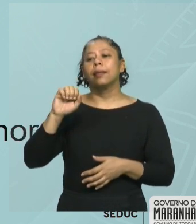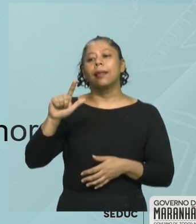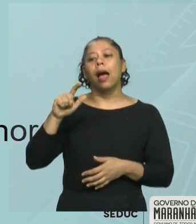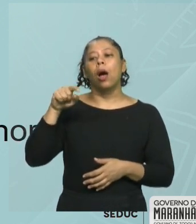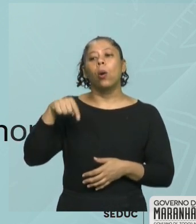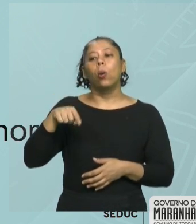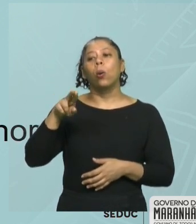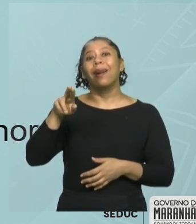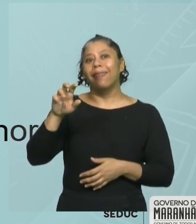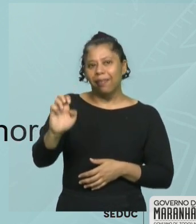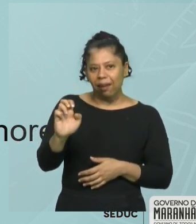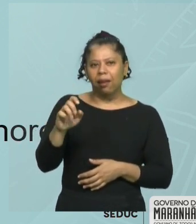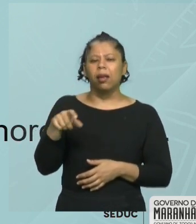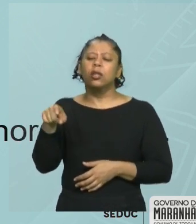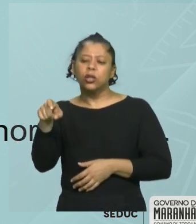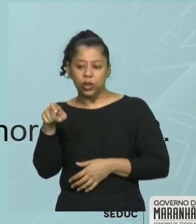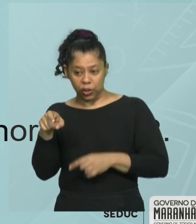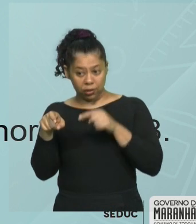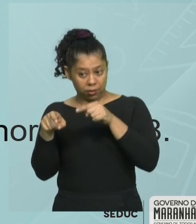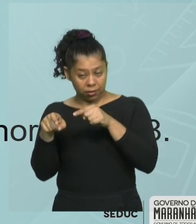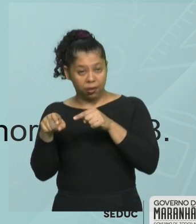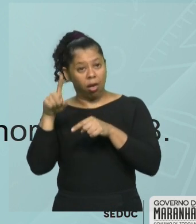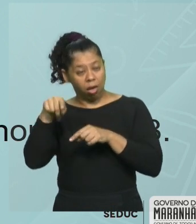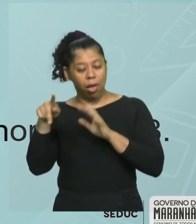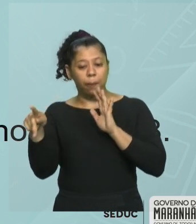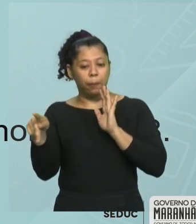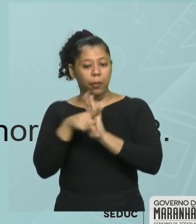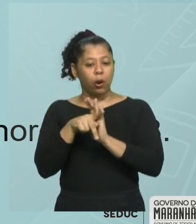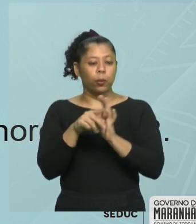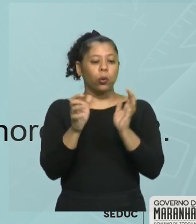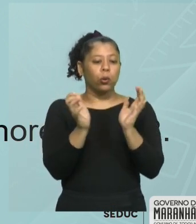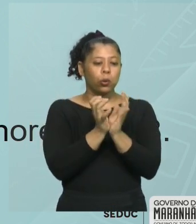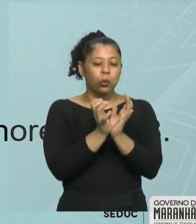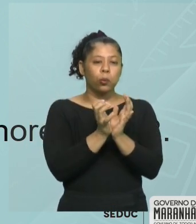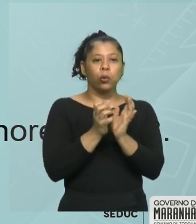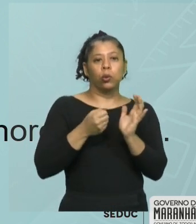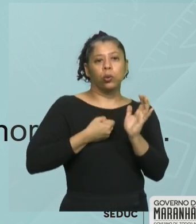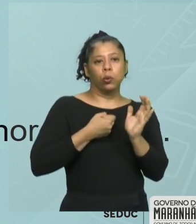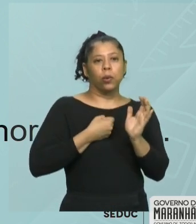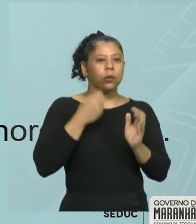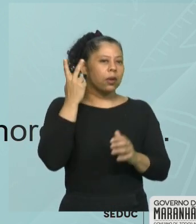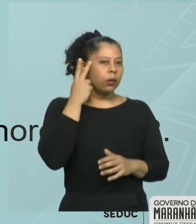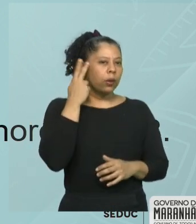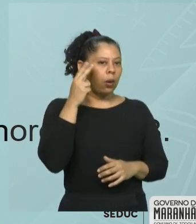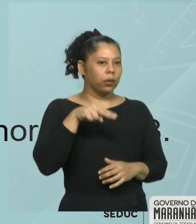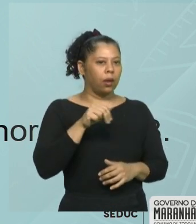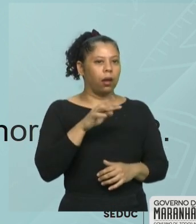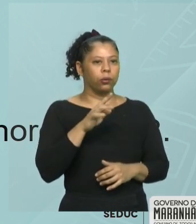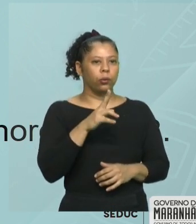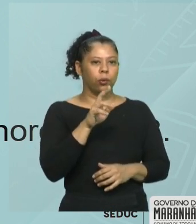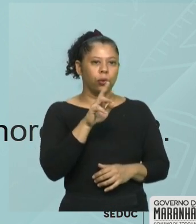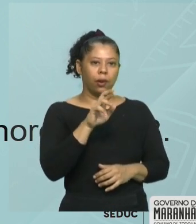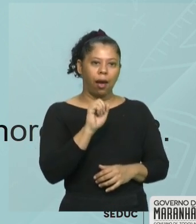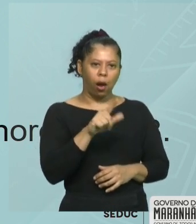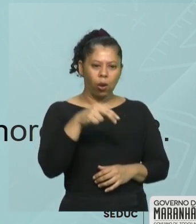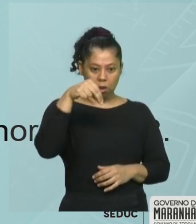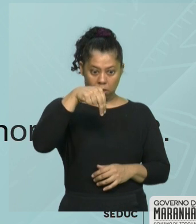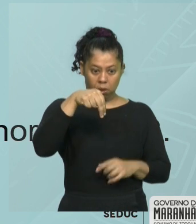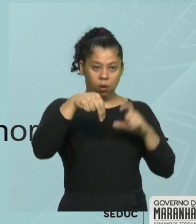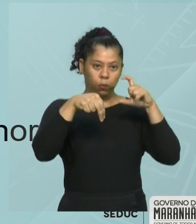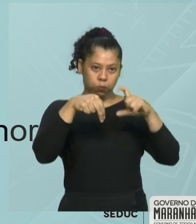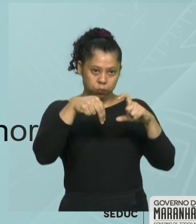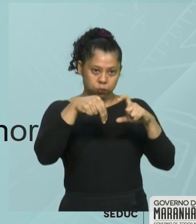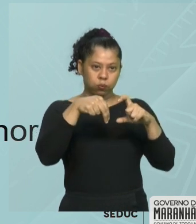Esse X pertence ao conjunto dos números naturais. Esse N representa o